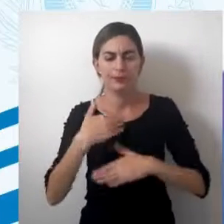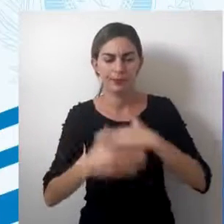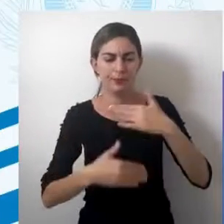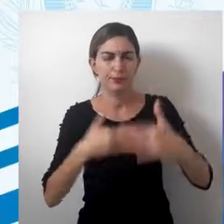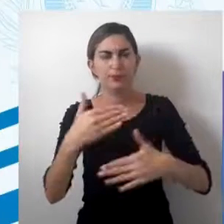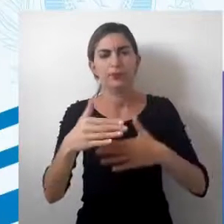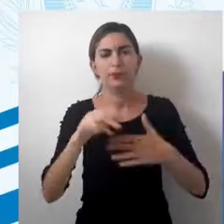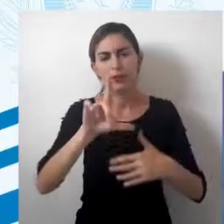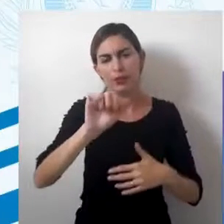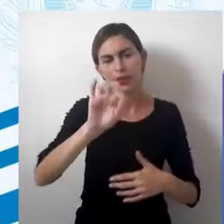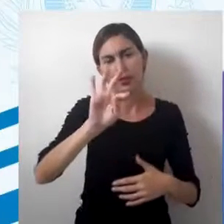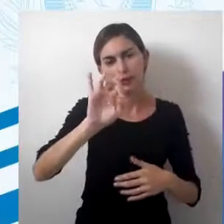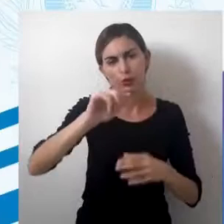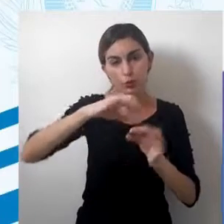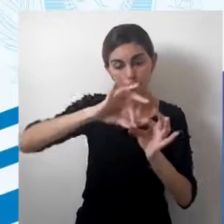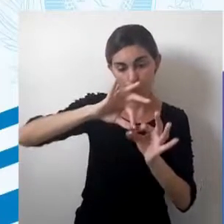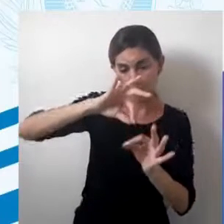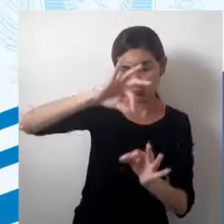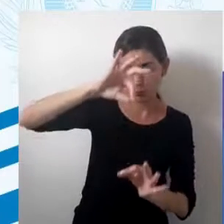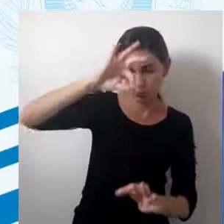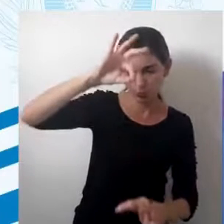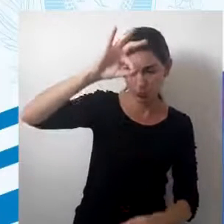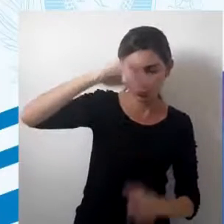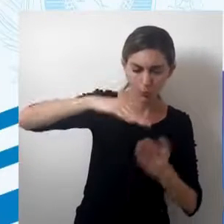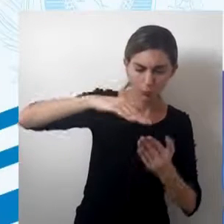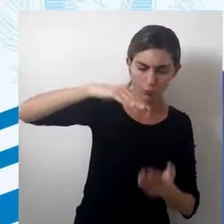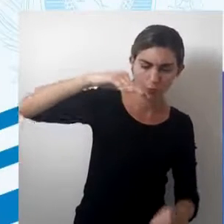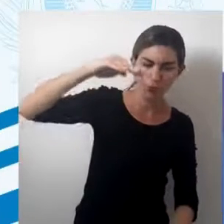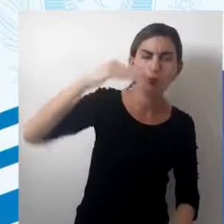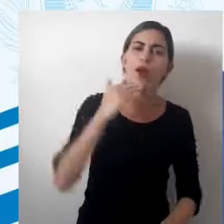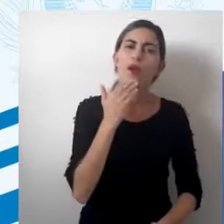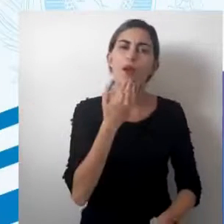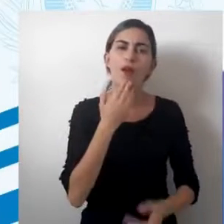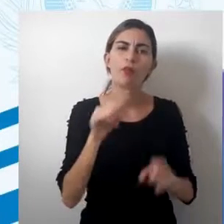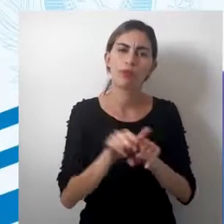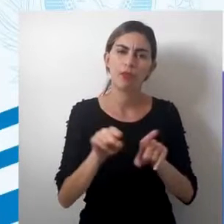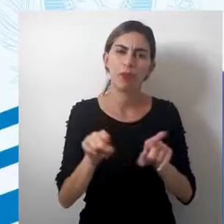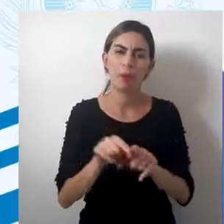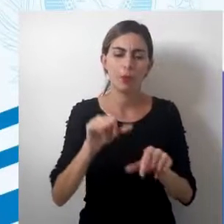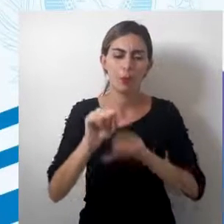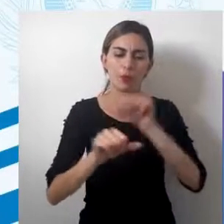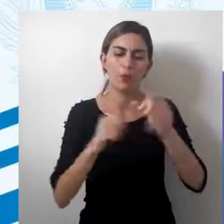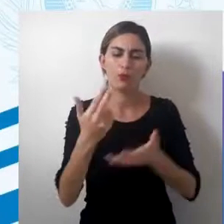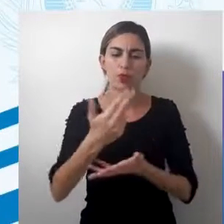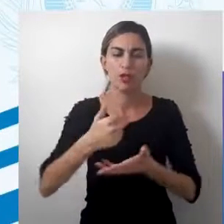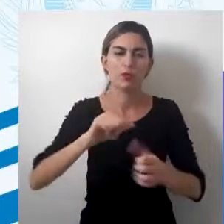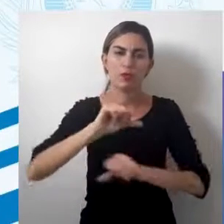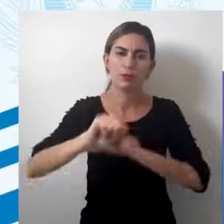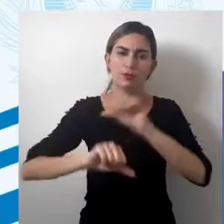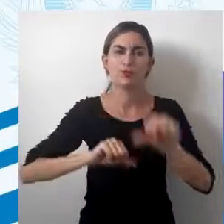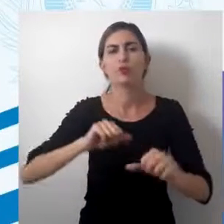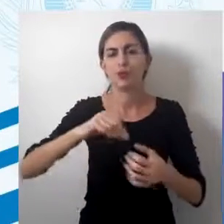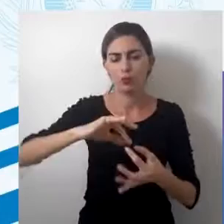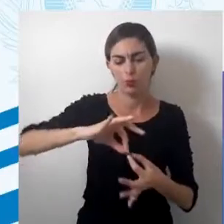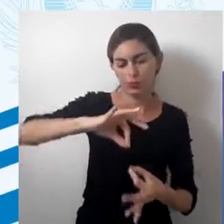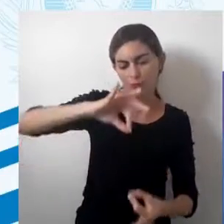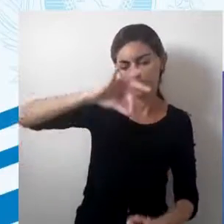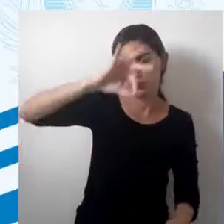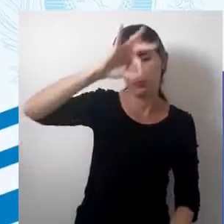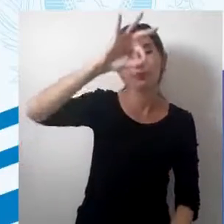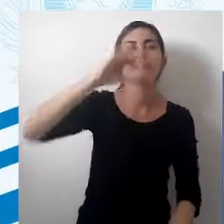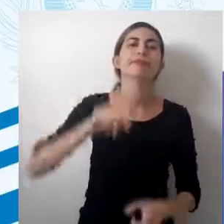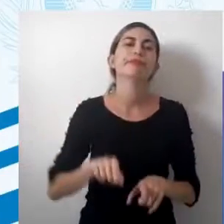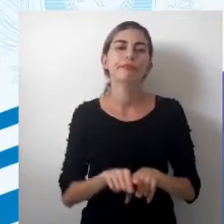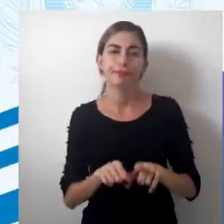medida que a latitude aumenta, a distorção também aumenta. É diretamente proporcional essa distorção em relação à